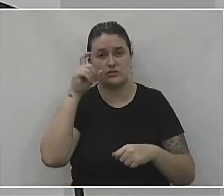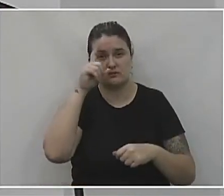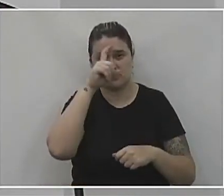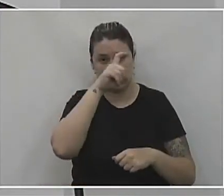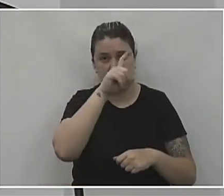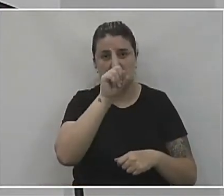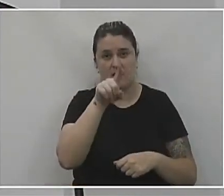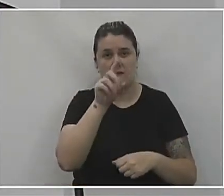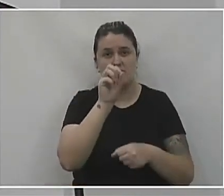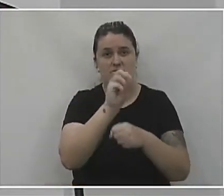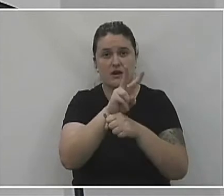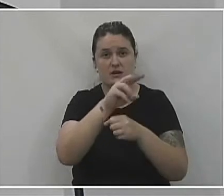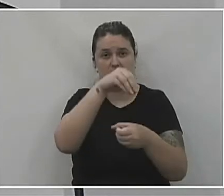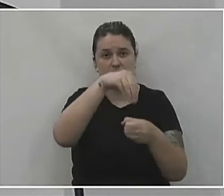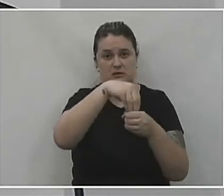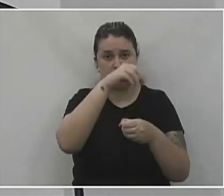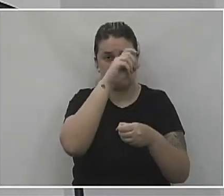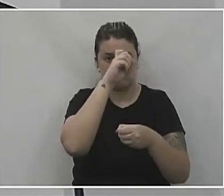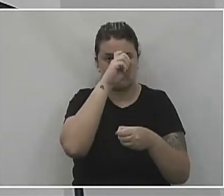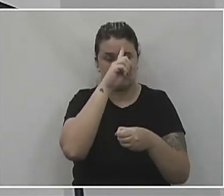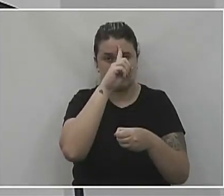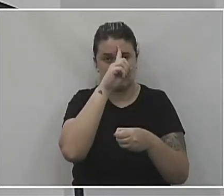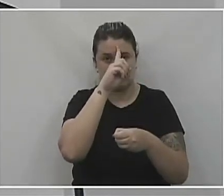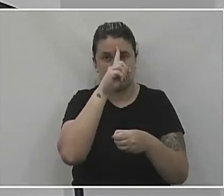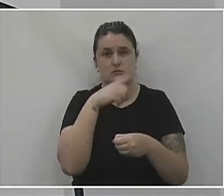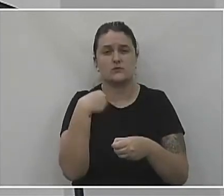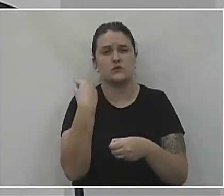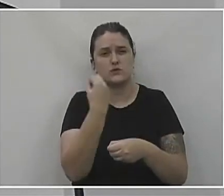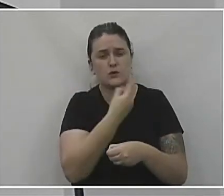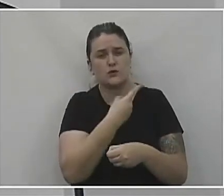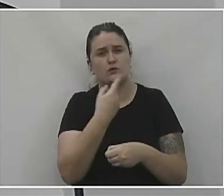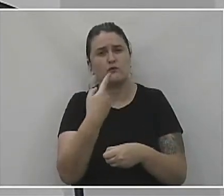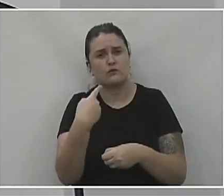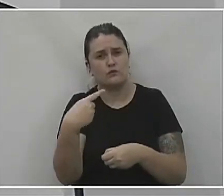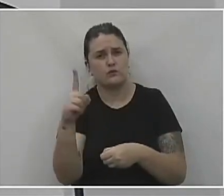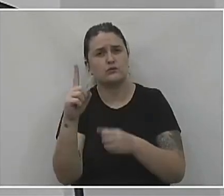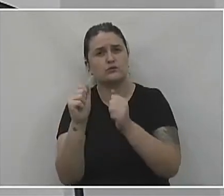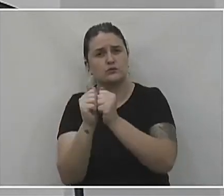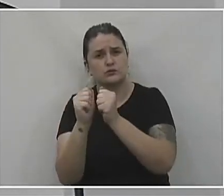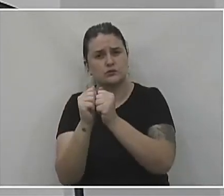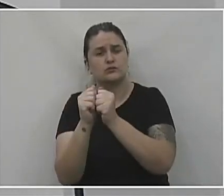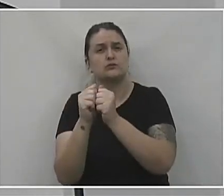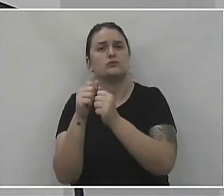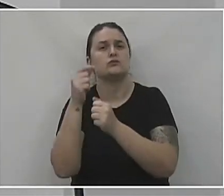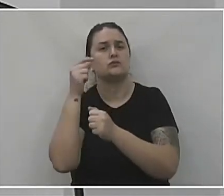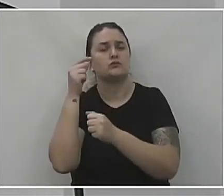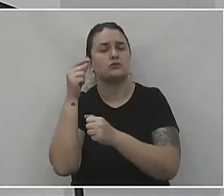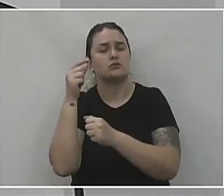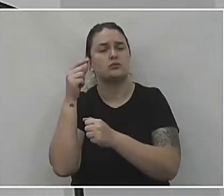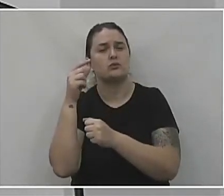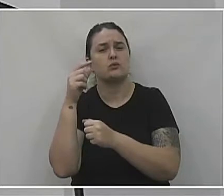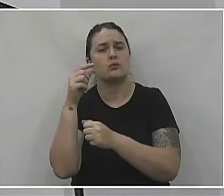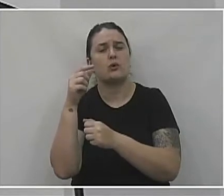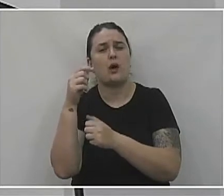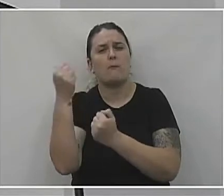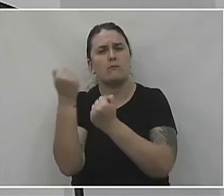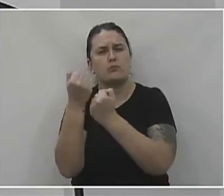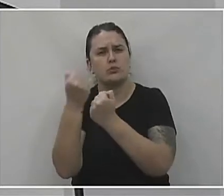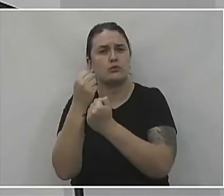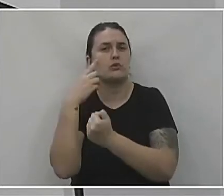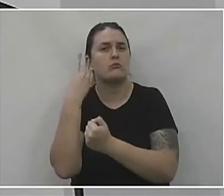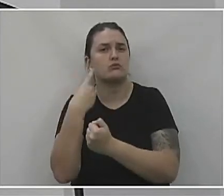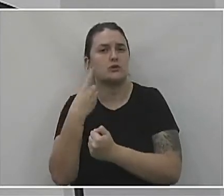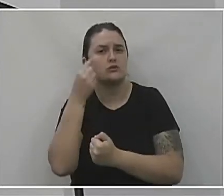o leito nos hospitais. Foi nesse sentido que fomos, junto com assessores do USE, inclusive para buscar